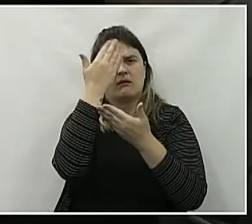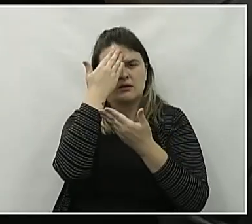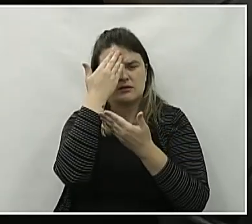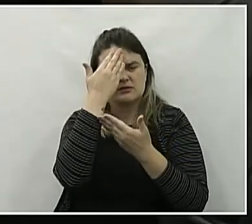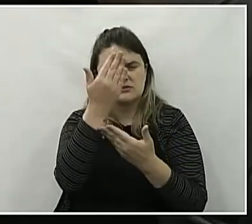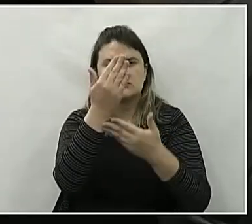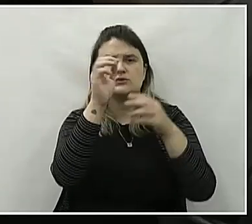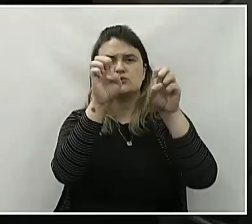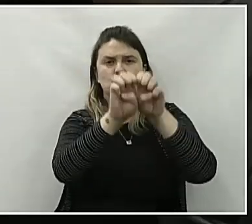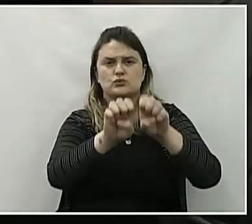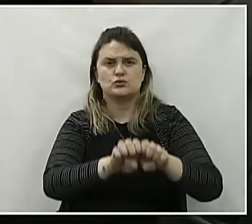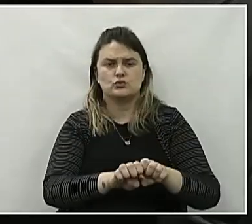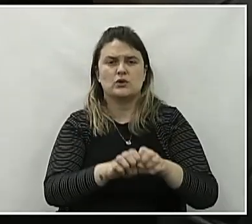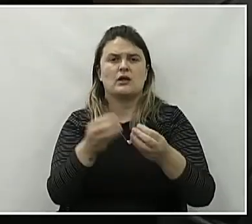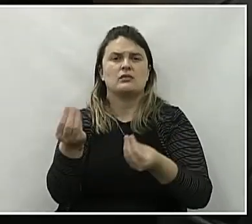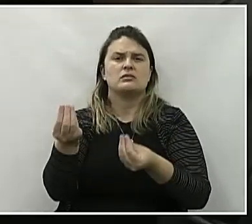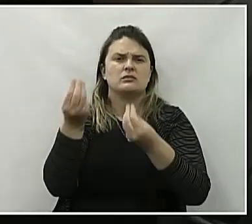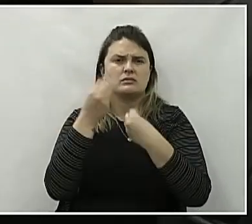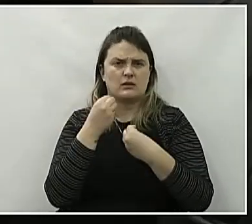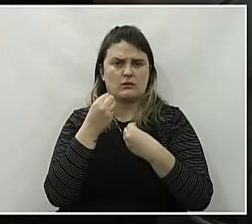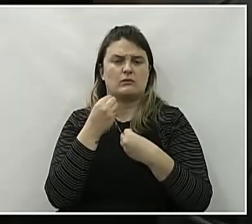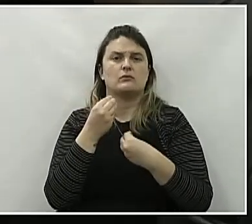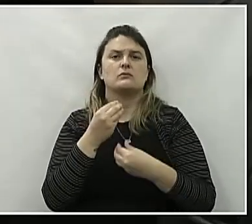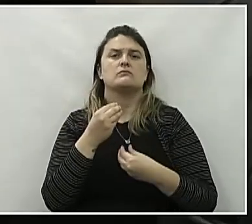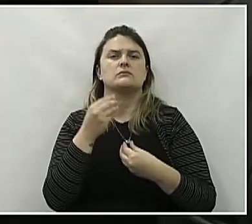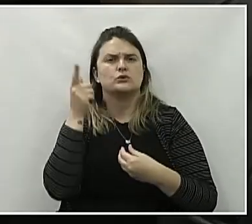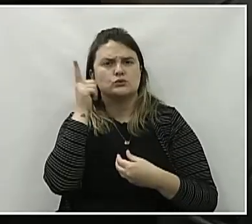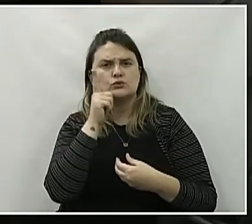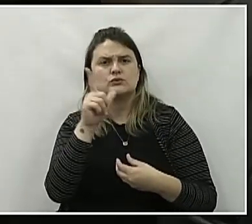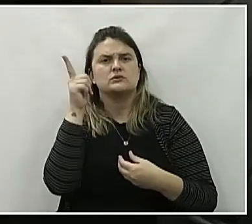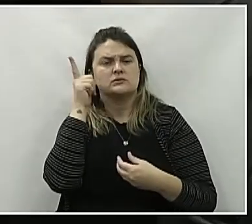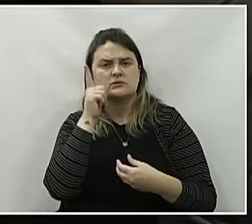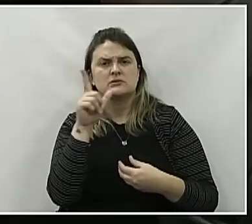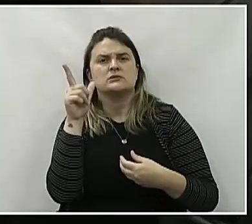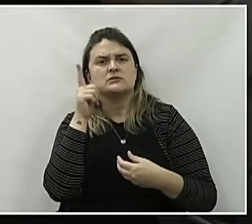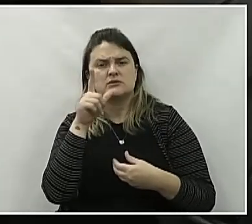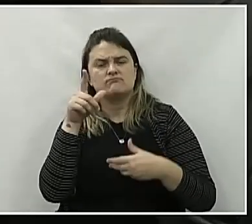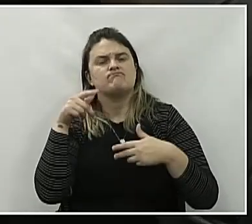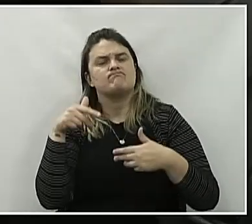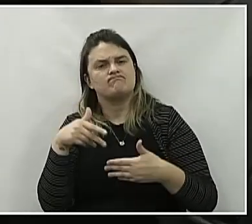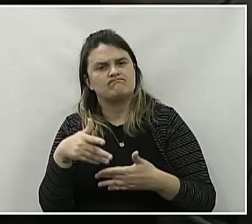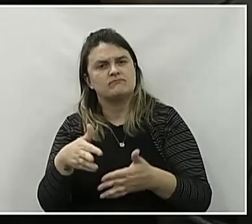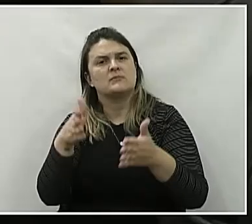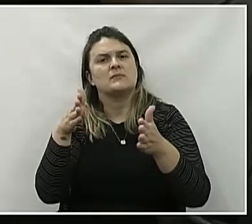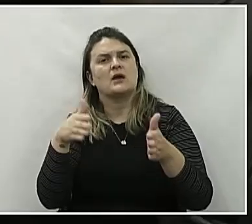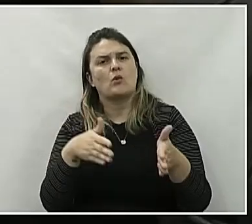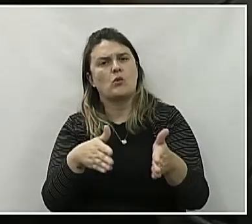estrutura que nos foi dada para conseguir caminhar pelas ruas da União da Vitória e nas casas,